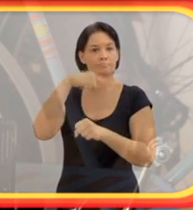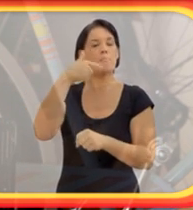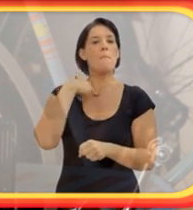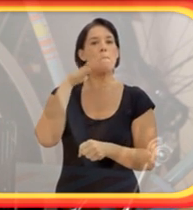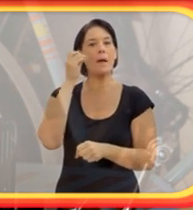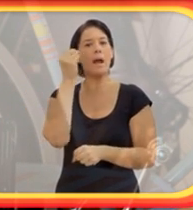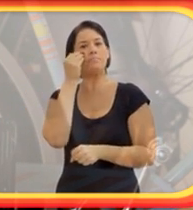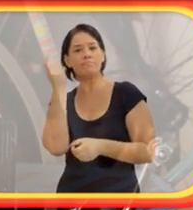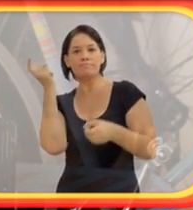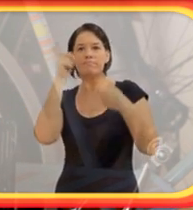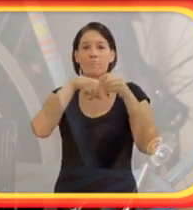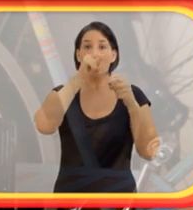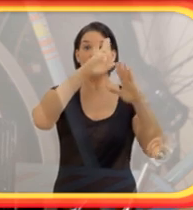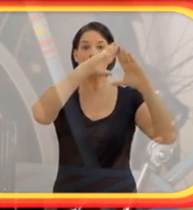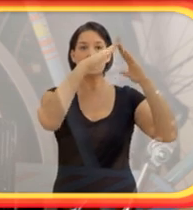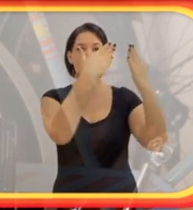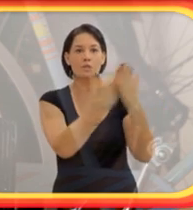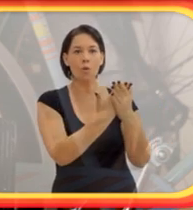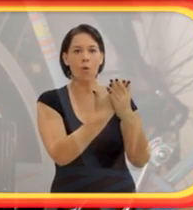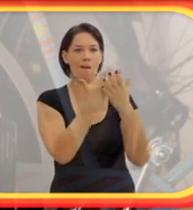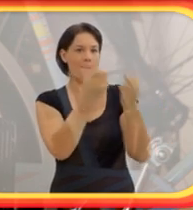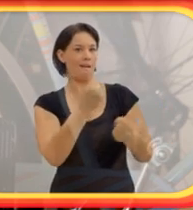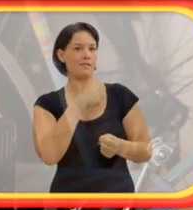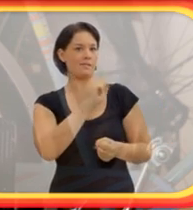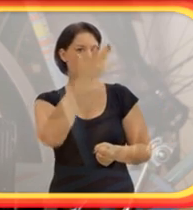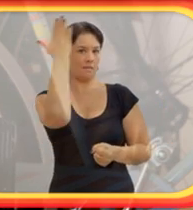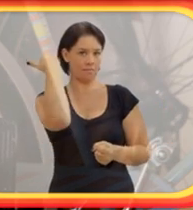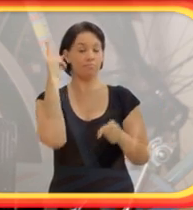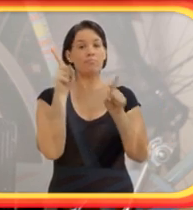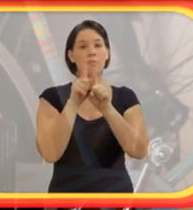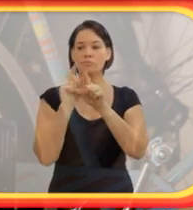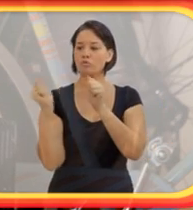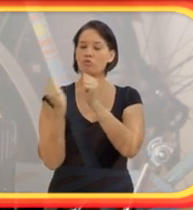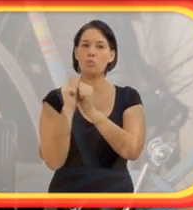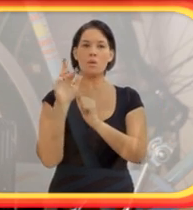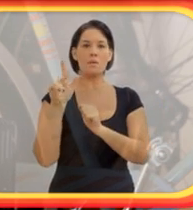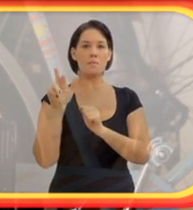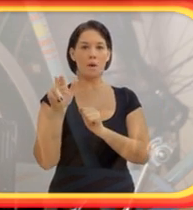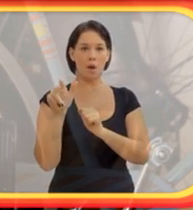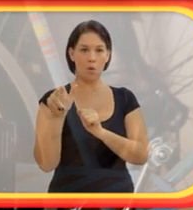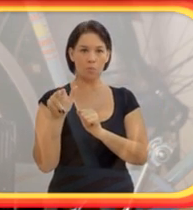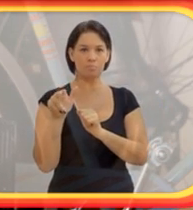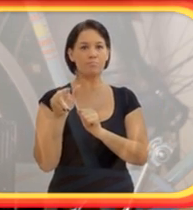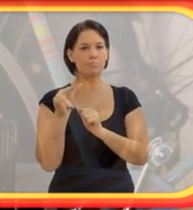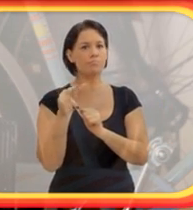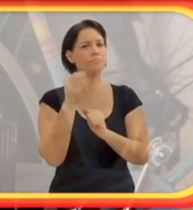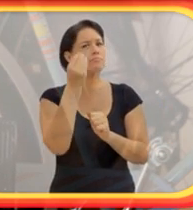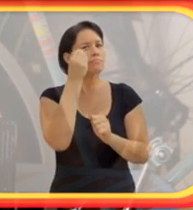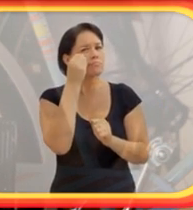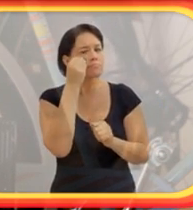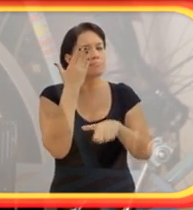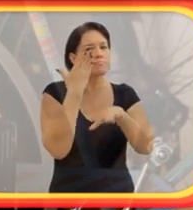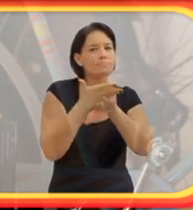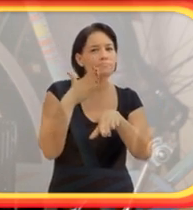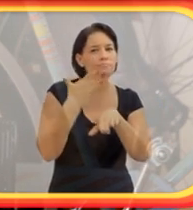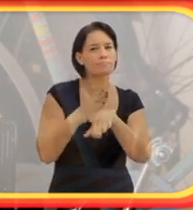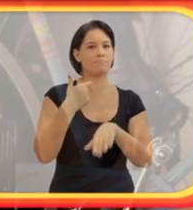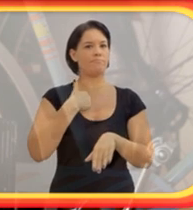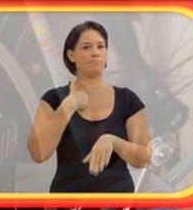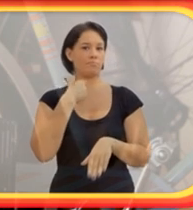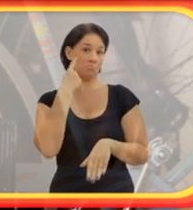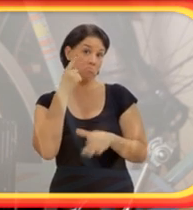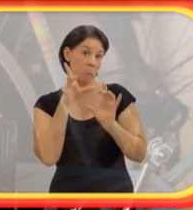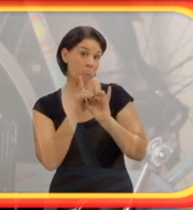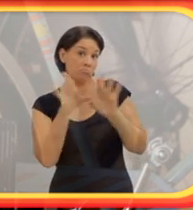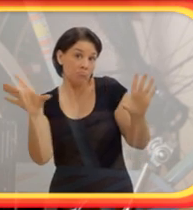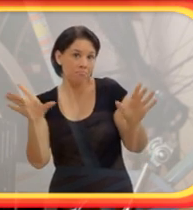que eu aprendi a escrever e foi assim que no ano seguinte ela voltou à mesma escola para matricular o meu irmão e pediu para aquela escola fazer um test drive comigo.